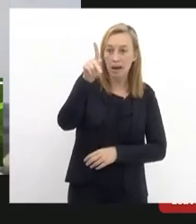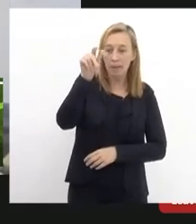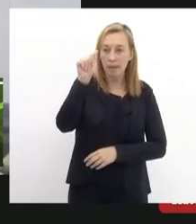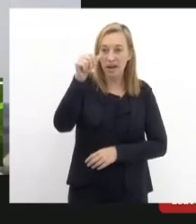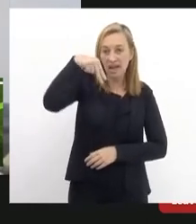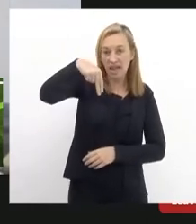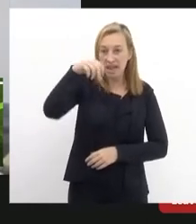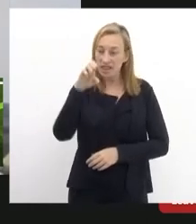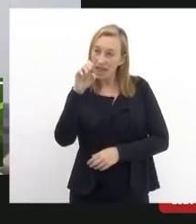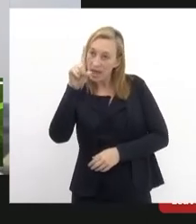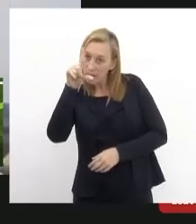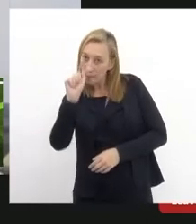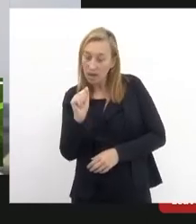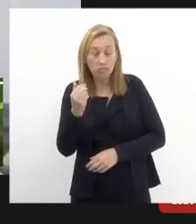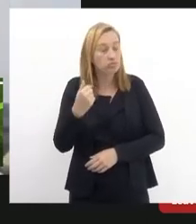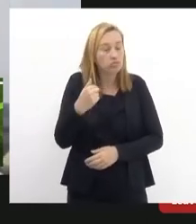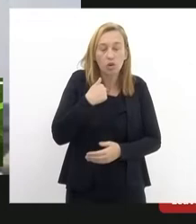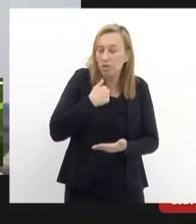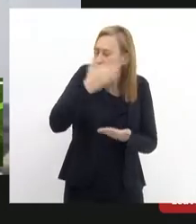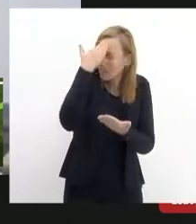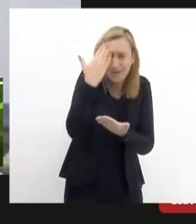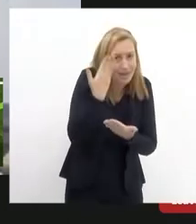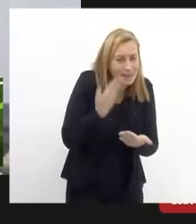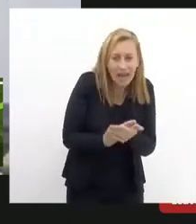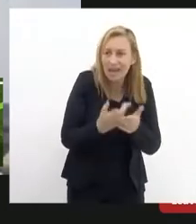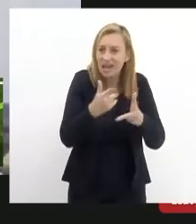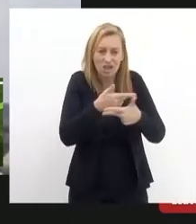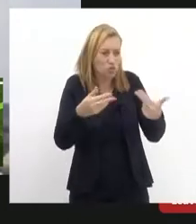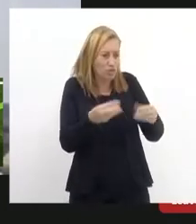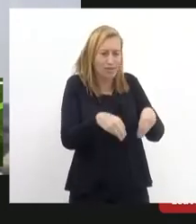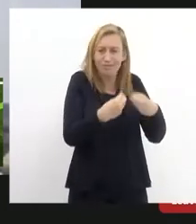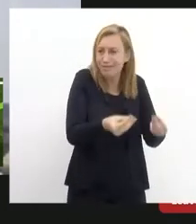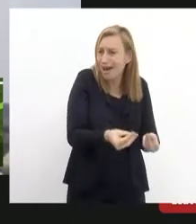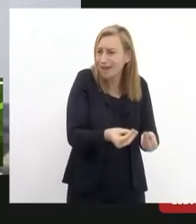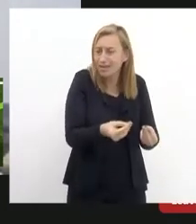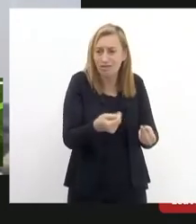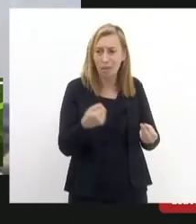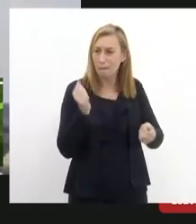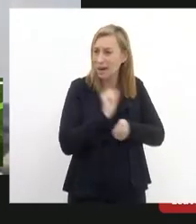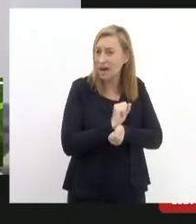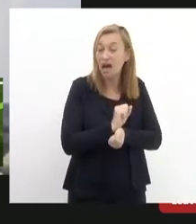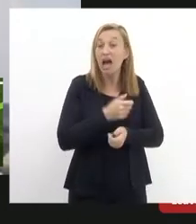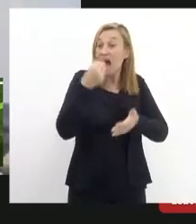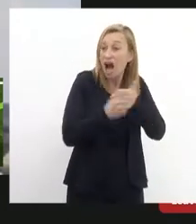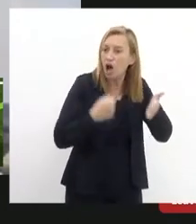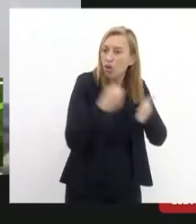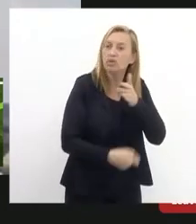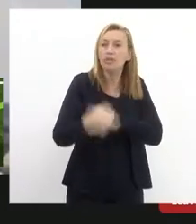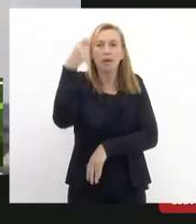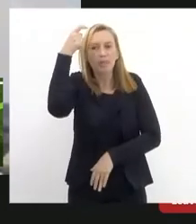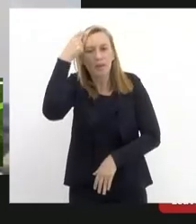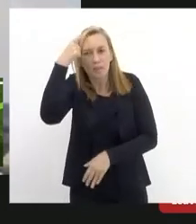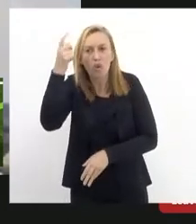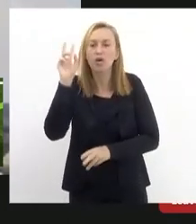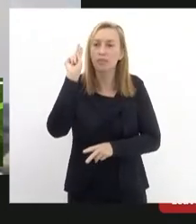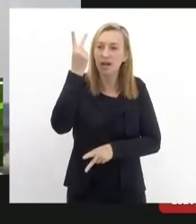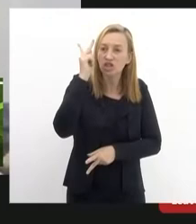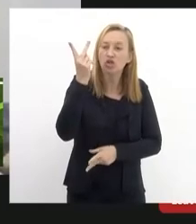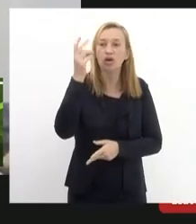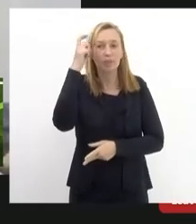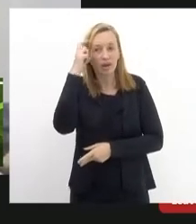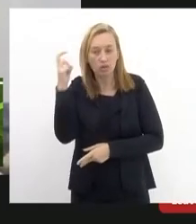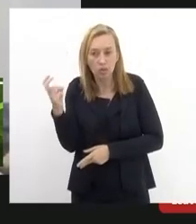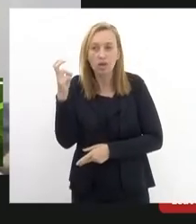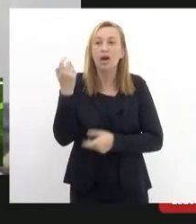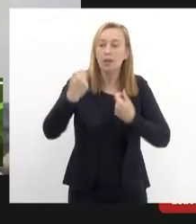que as coisas estão dadas e que a gente pode recuar a luta pela memória pela história e pela cultura